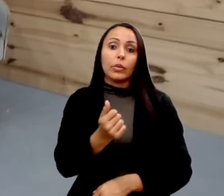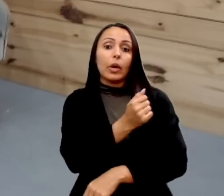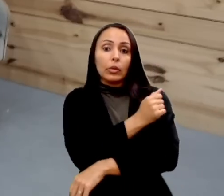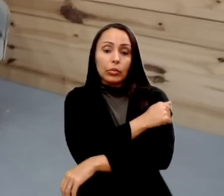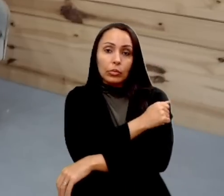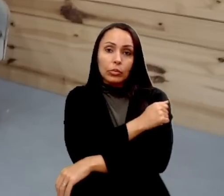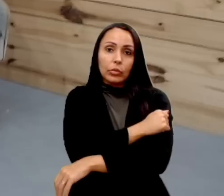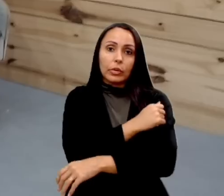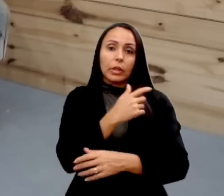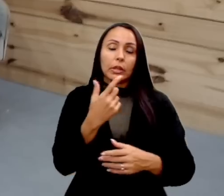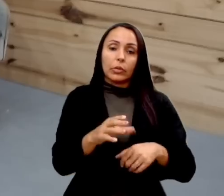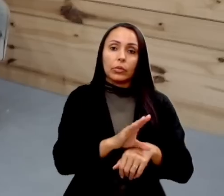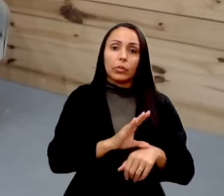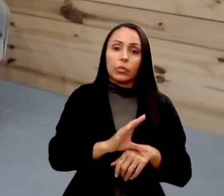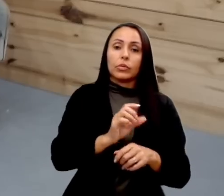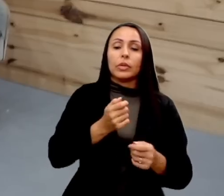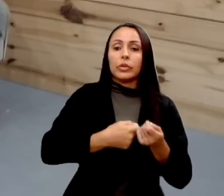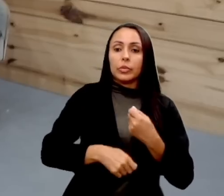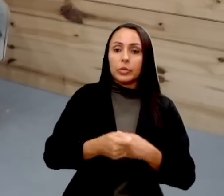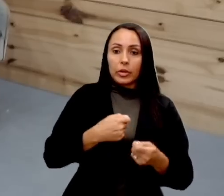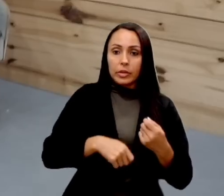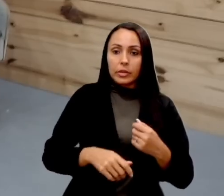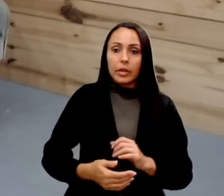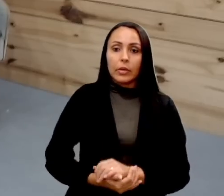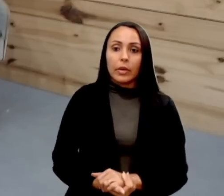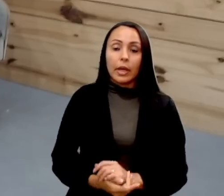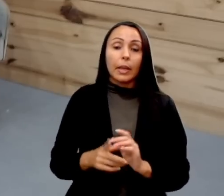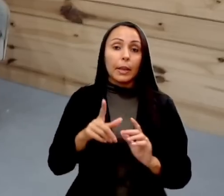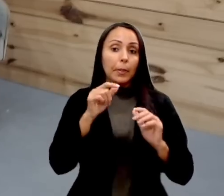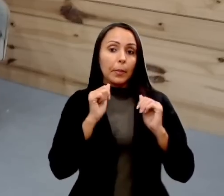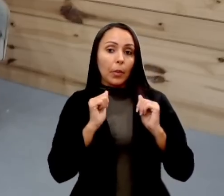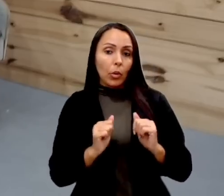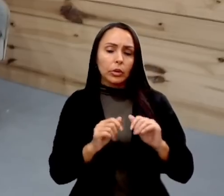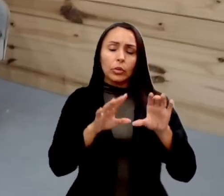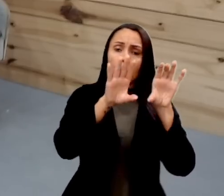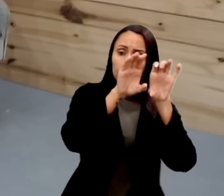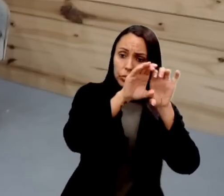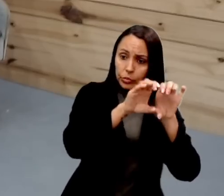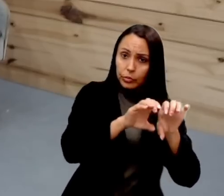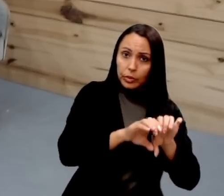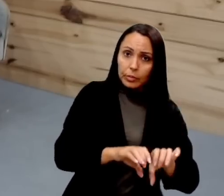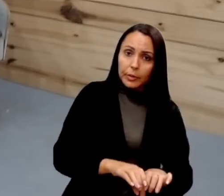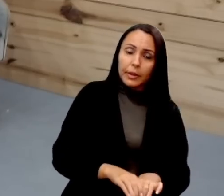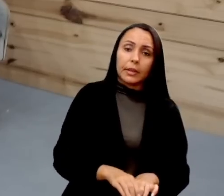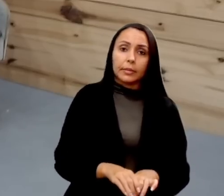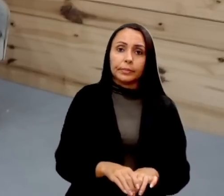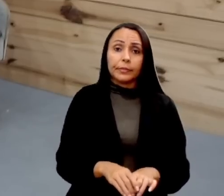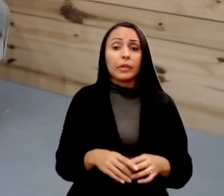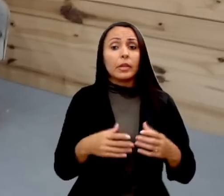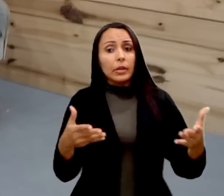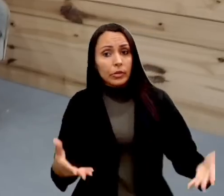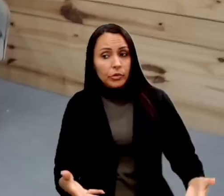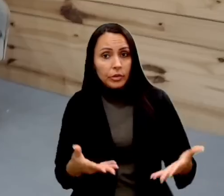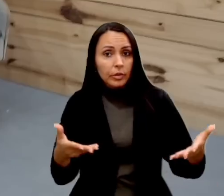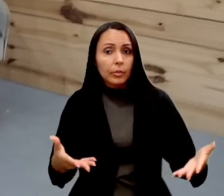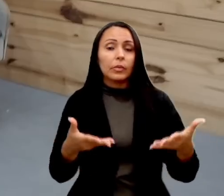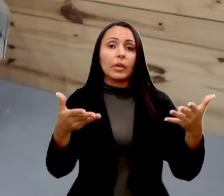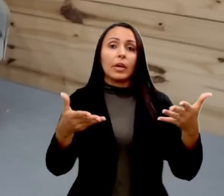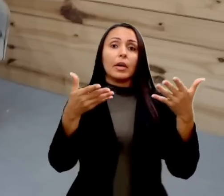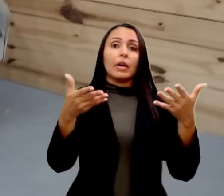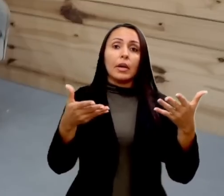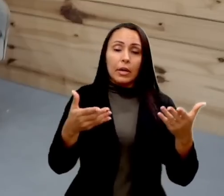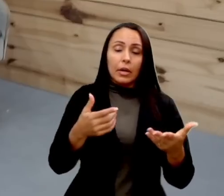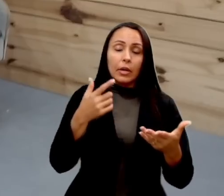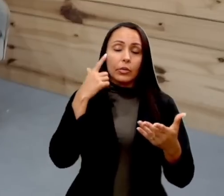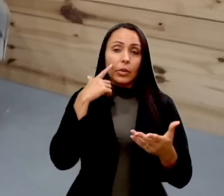no curso de administração, entender que ele pode, em uma estrutura como essa, ser estimulado a ações